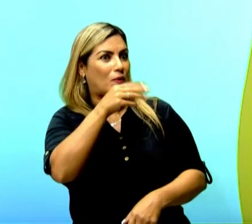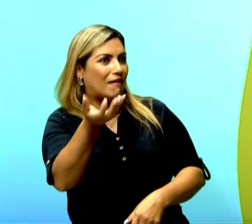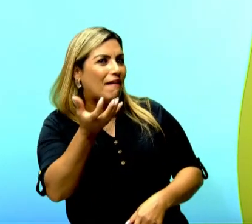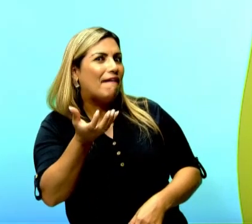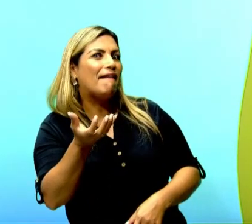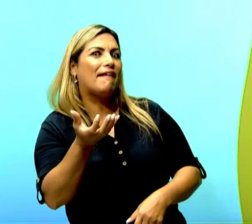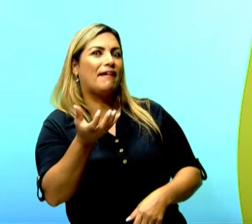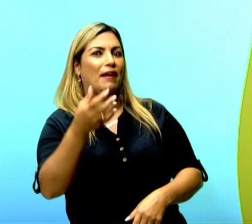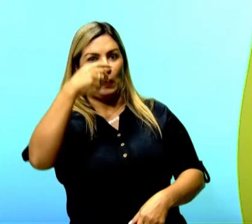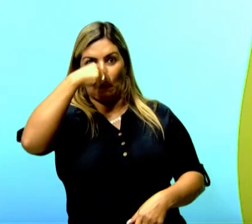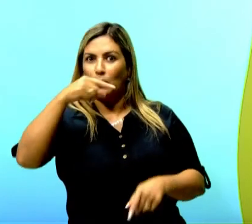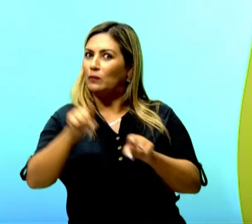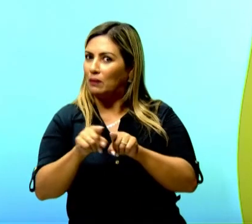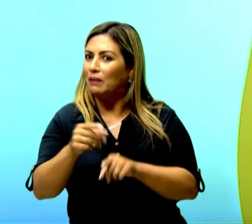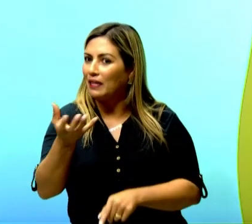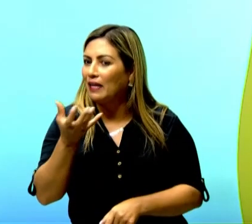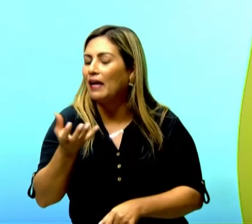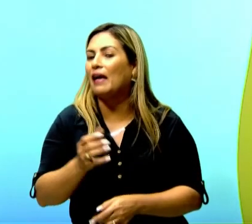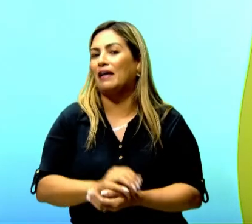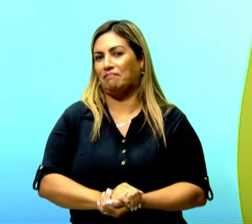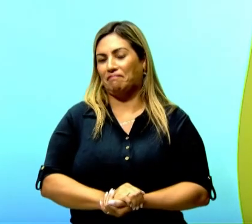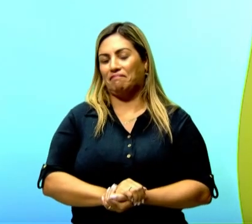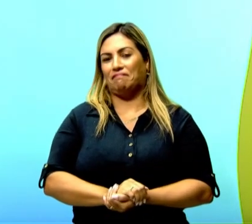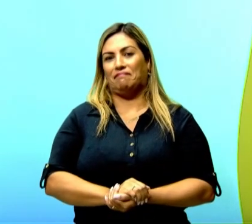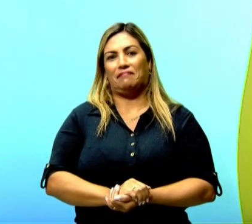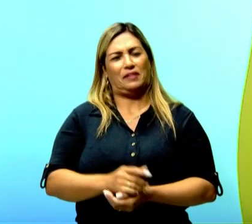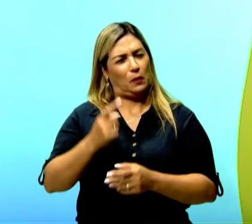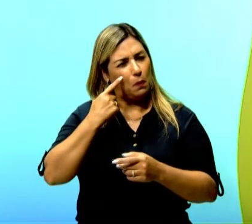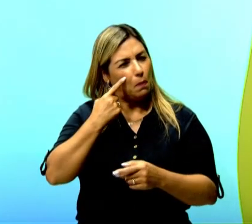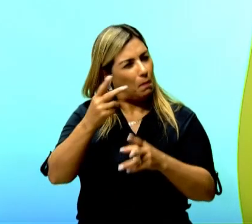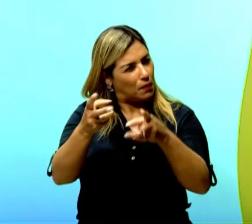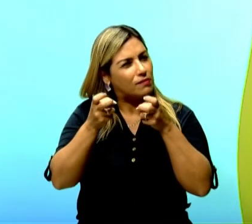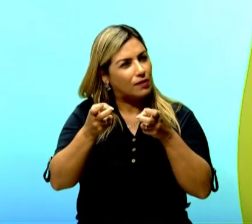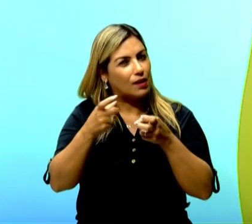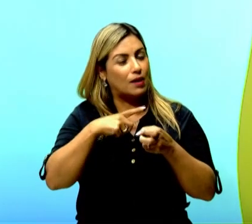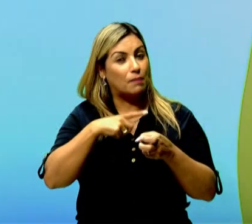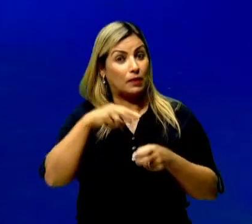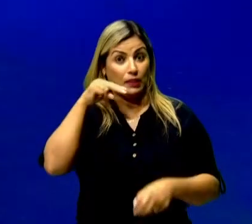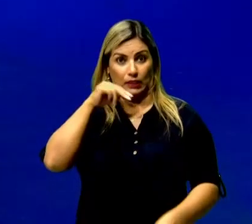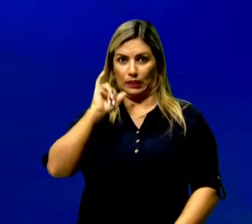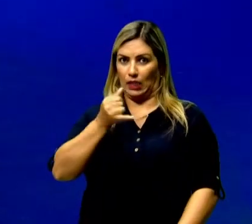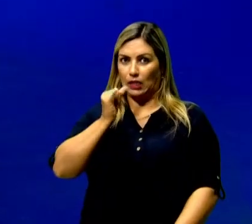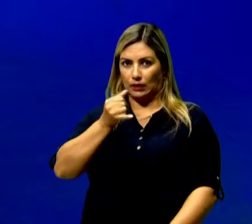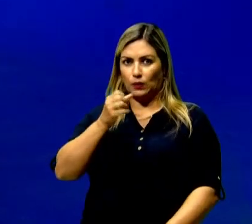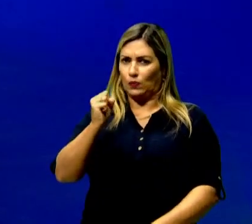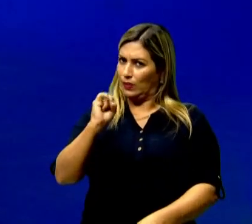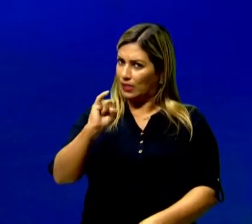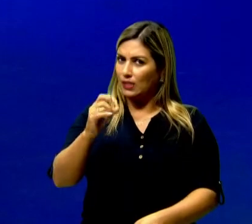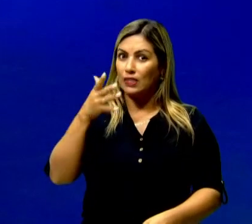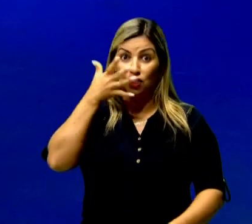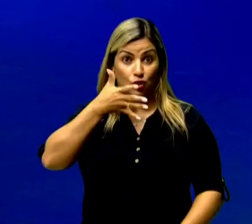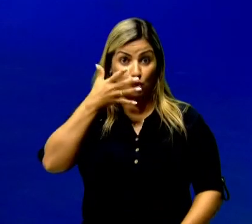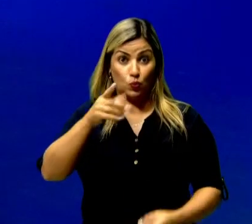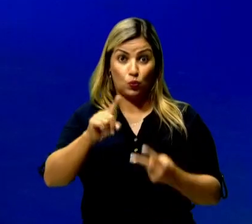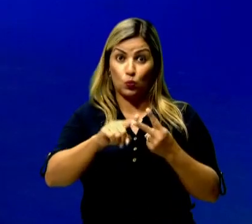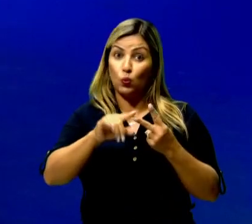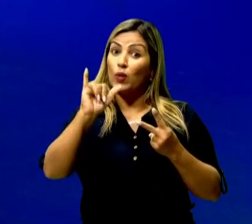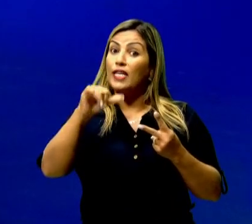porquinho diz que quer. E o peru também disse que queria. Percebam vocês que eu, enquanto narradora, se eu fosse fazer um discurso